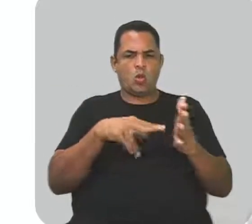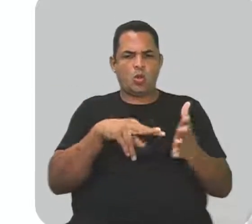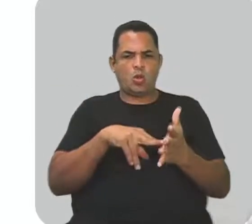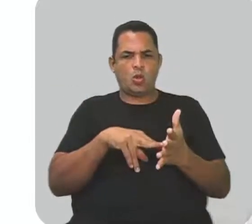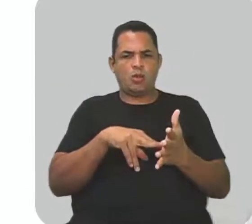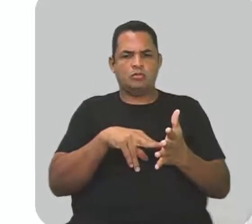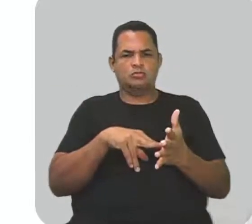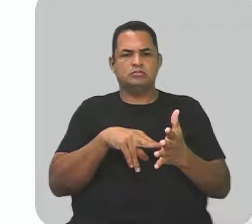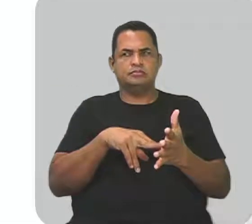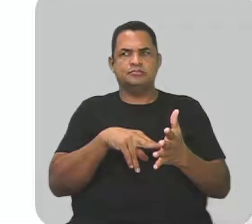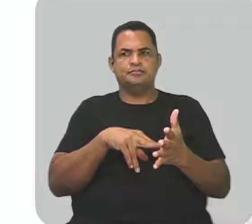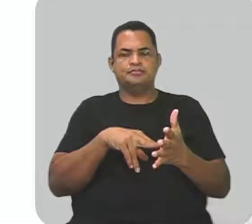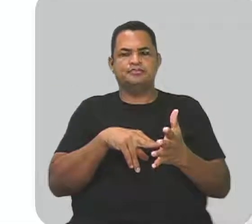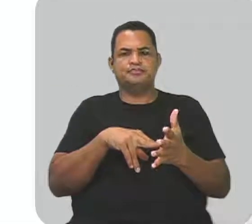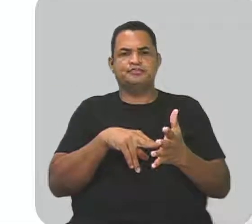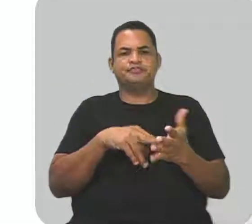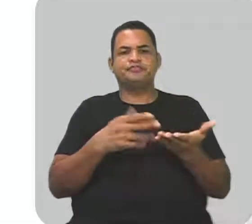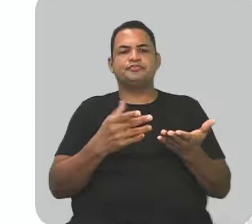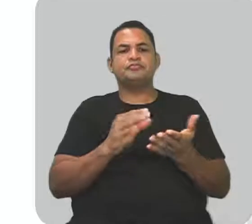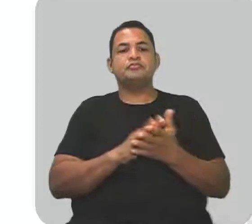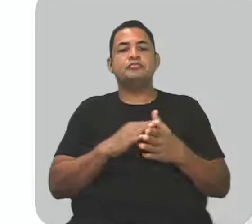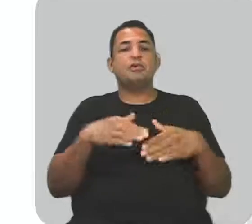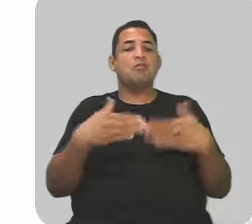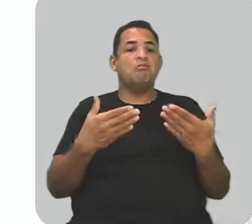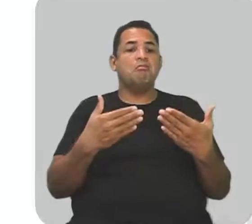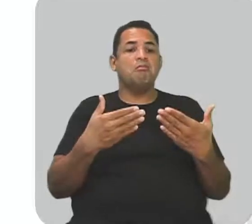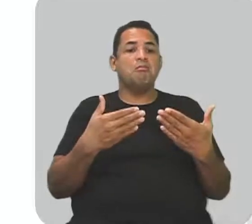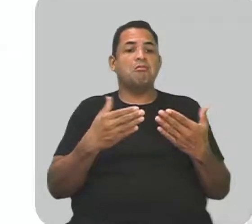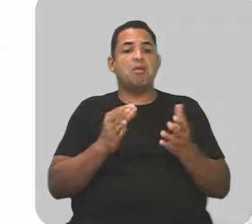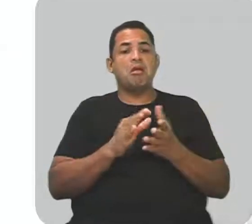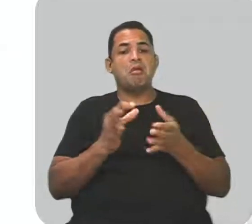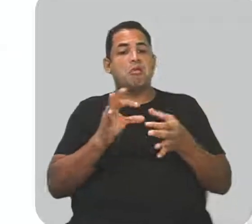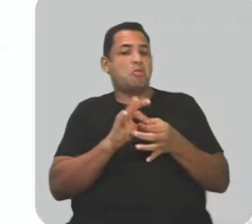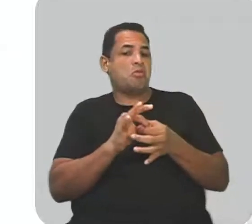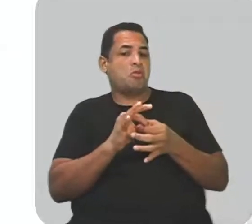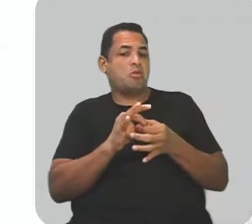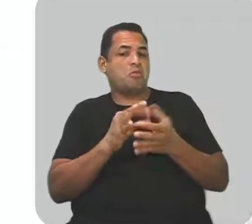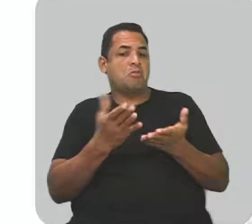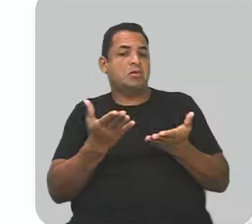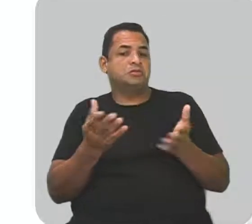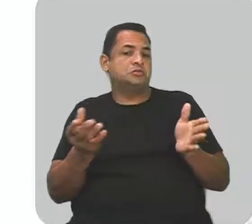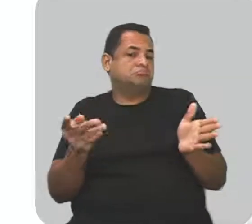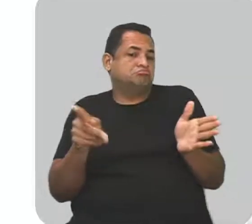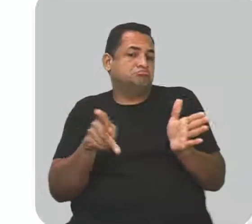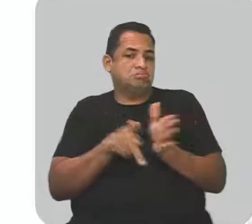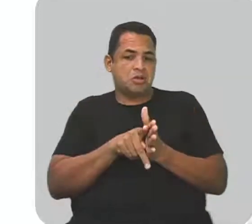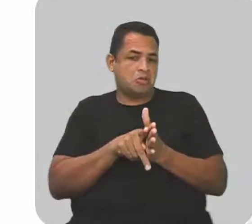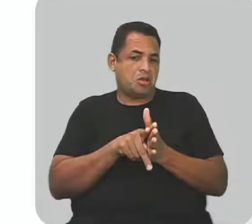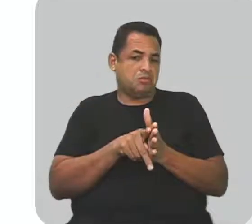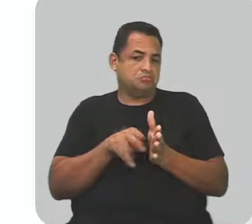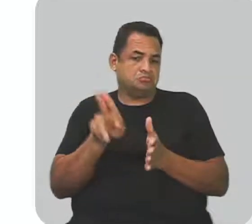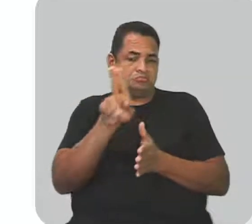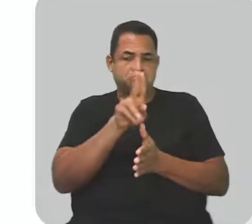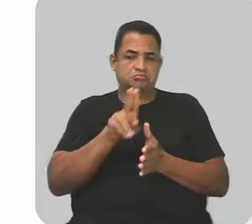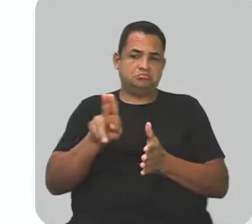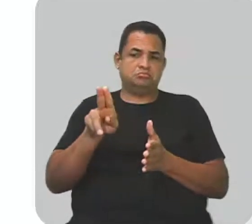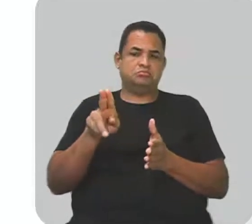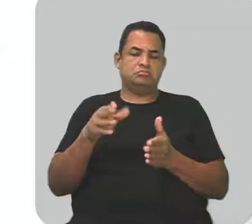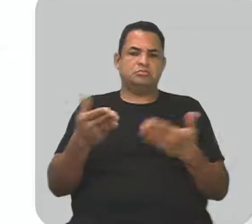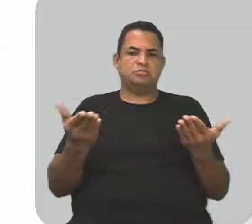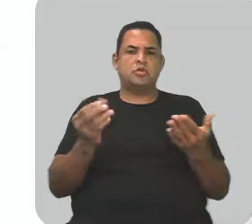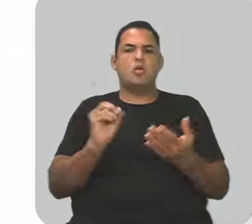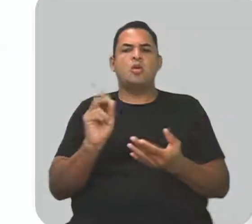significado. É em situações, claro, sempre em contextos particulares de uso.